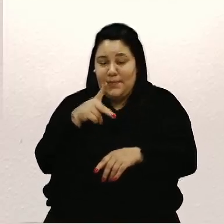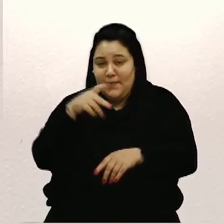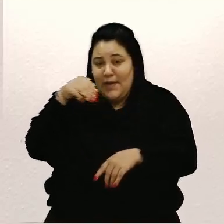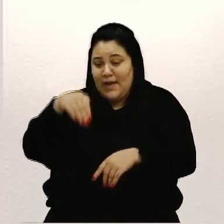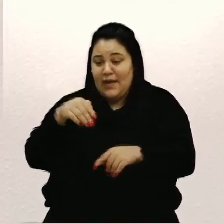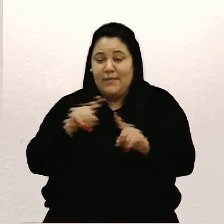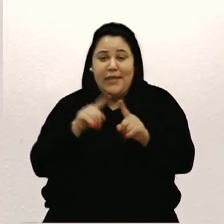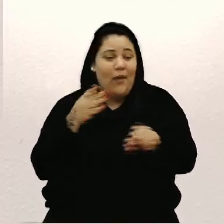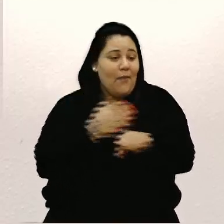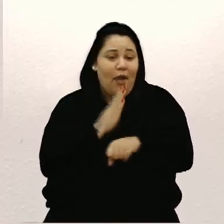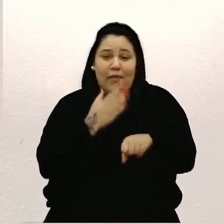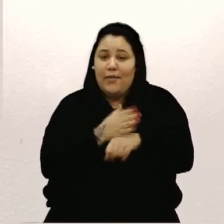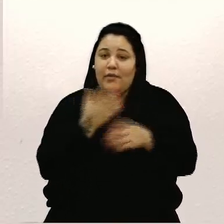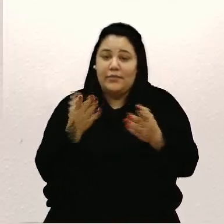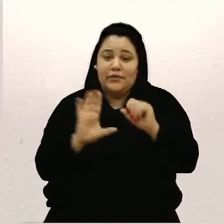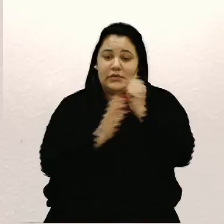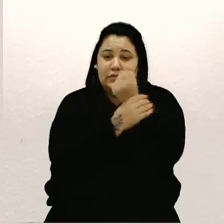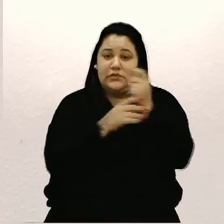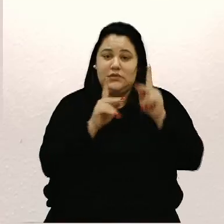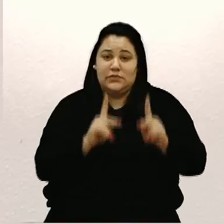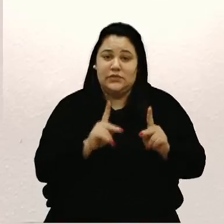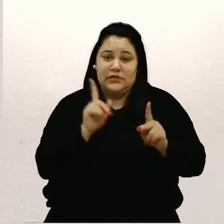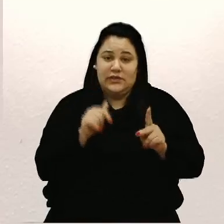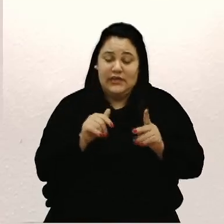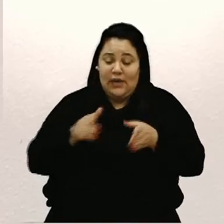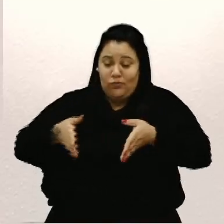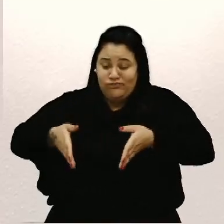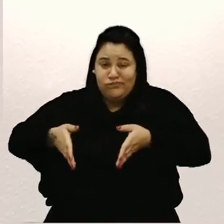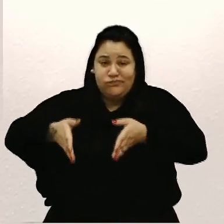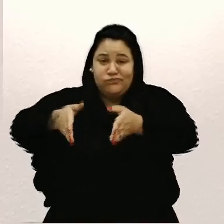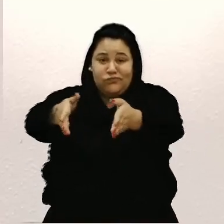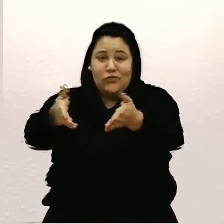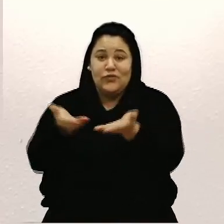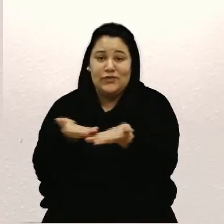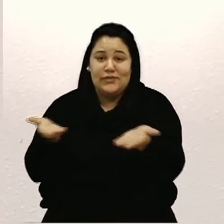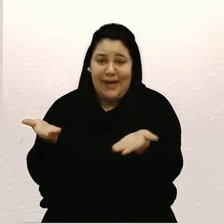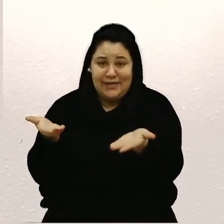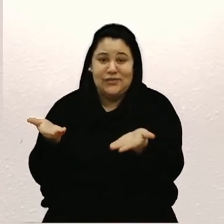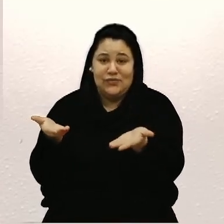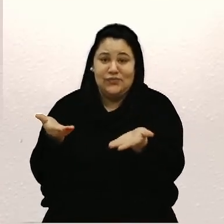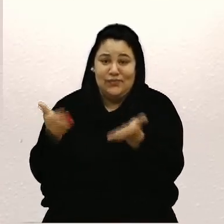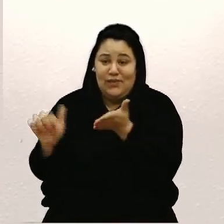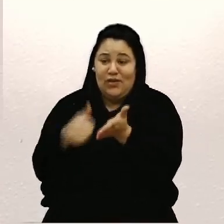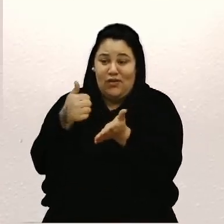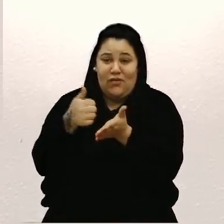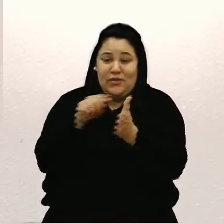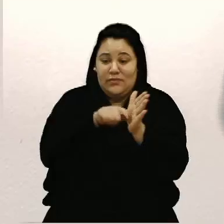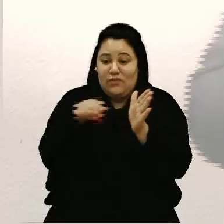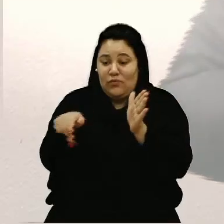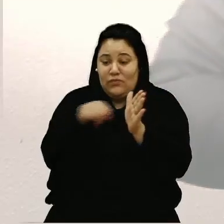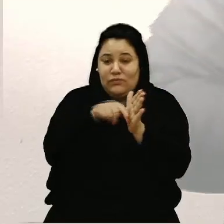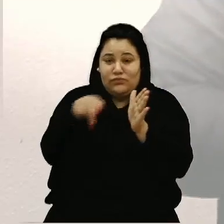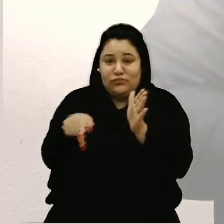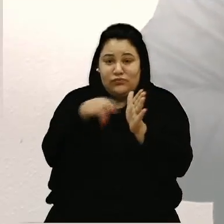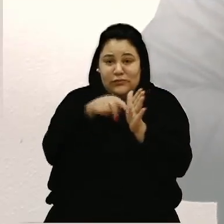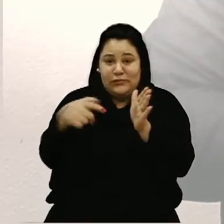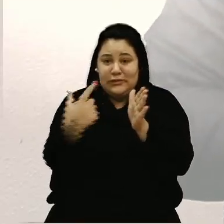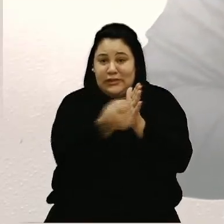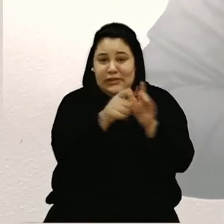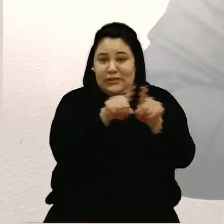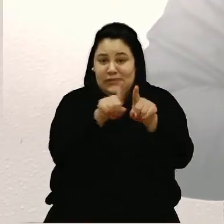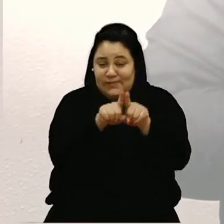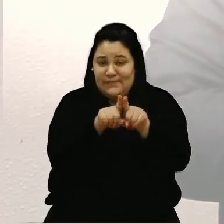para a segurança das pessoas que seria o recuo nas calçadas, principalmente no quadrilátero central, que a gente protocolou na casa aqui, para